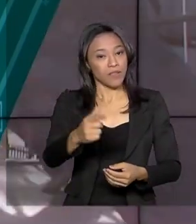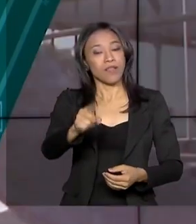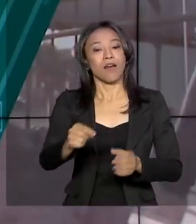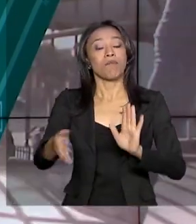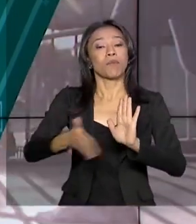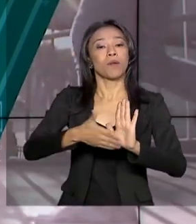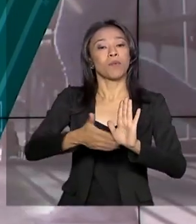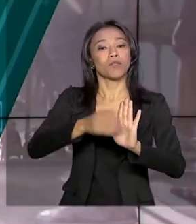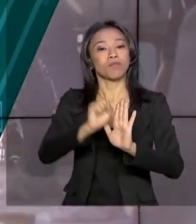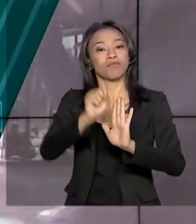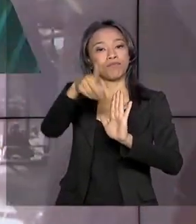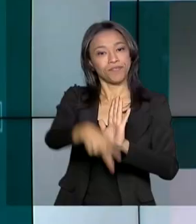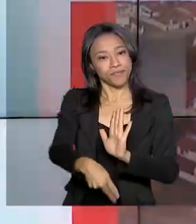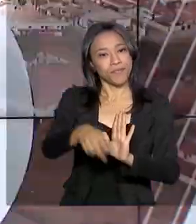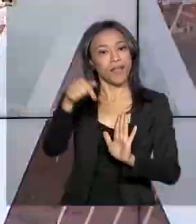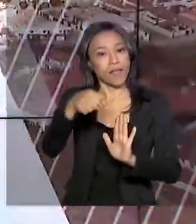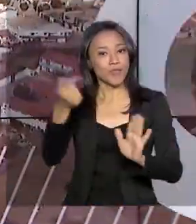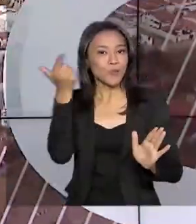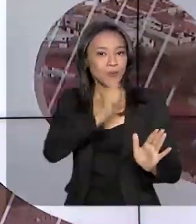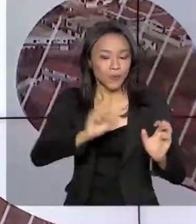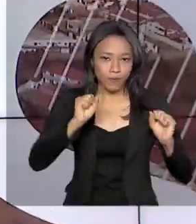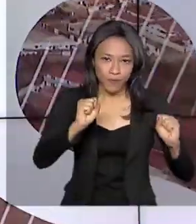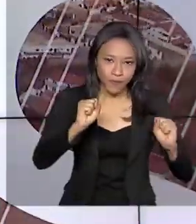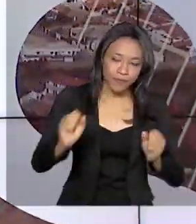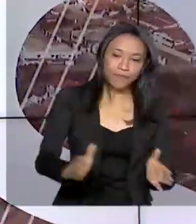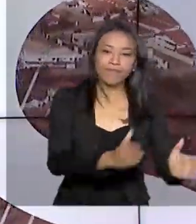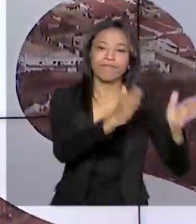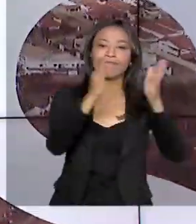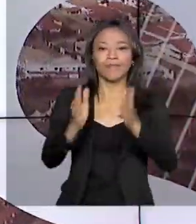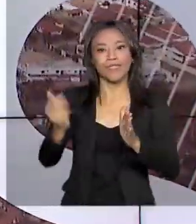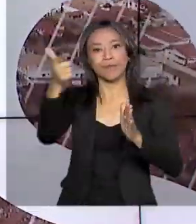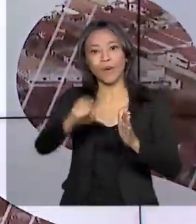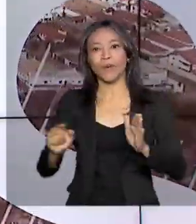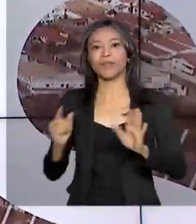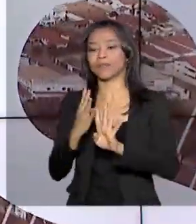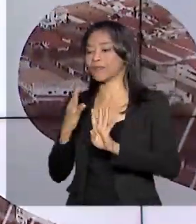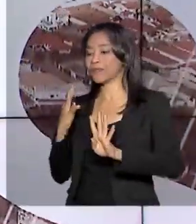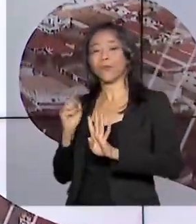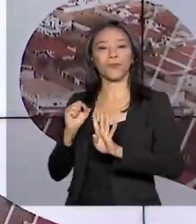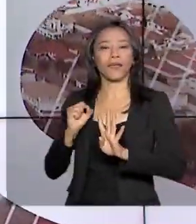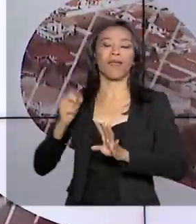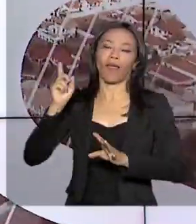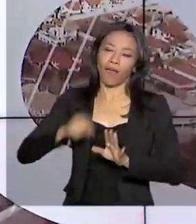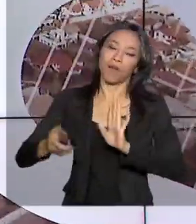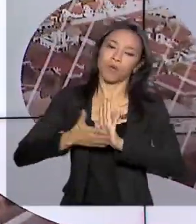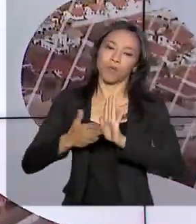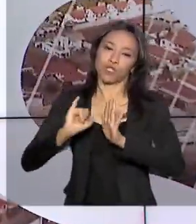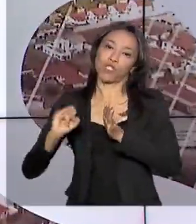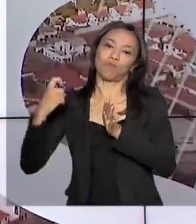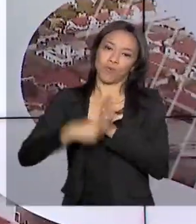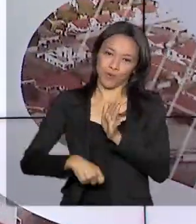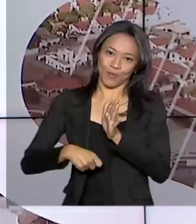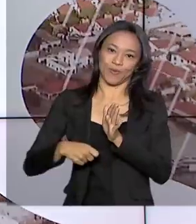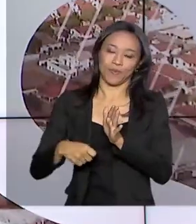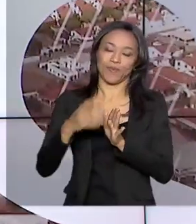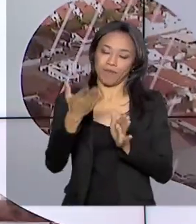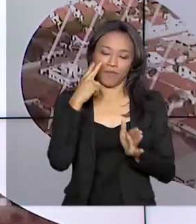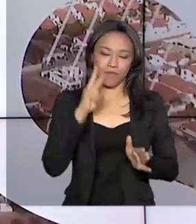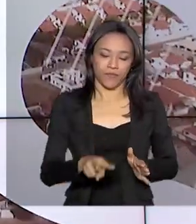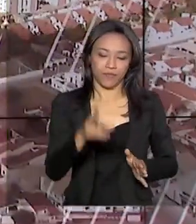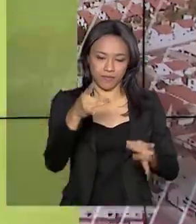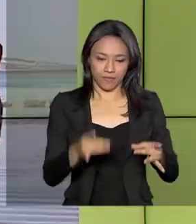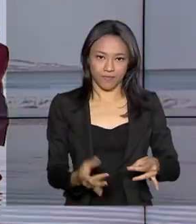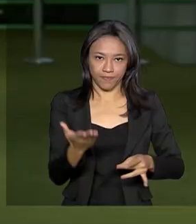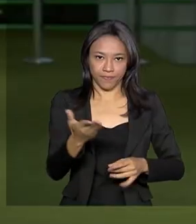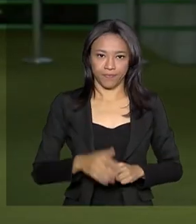Previdência. Vencida essa etapa, já há outra reforma na fila, a tributária. Os detalhes com a repórter Mariana Jungmann.